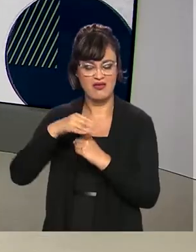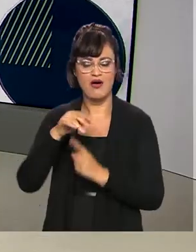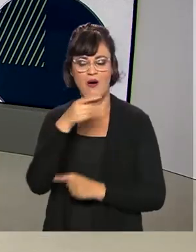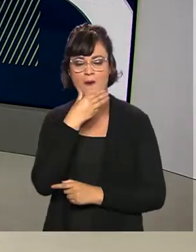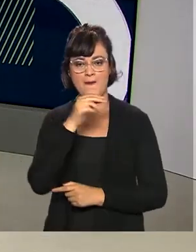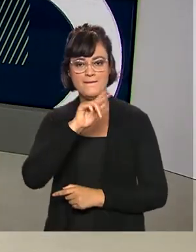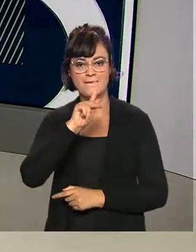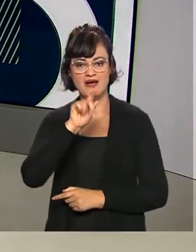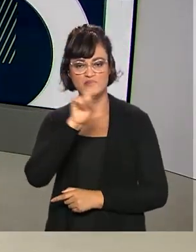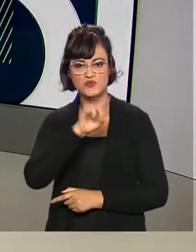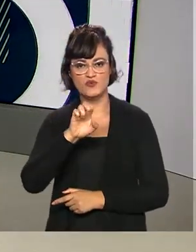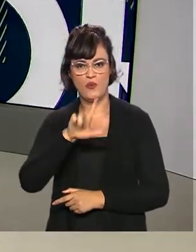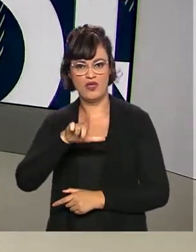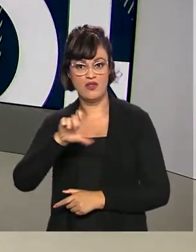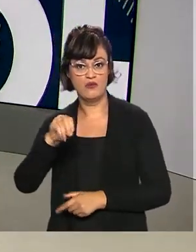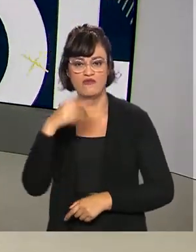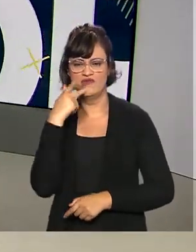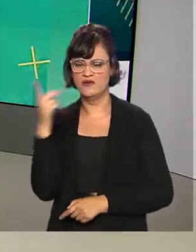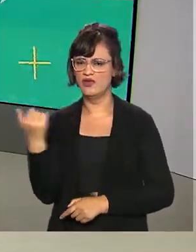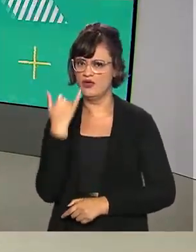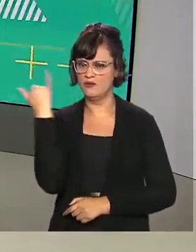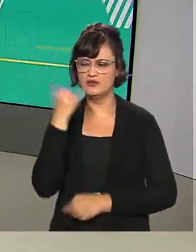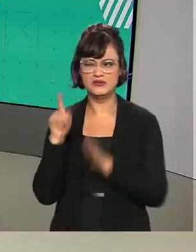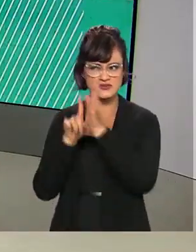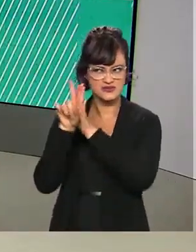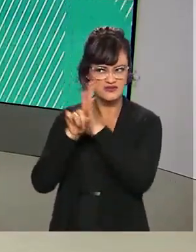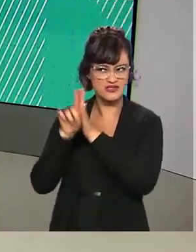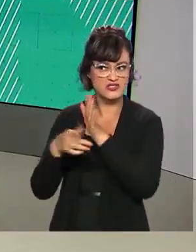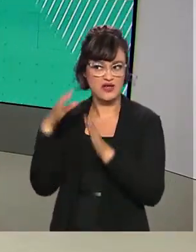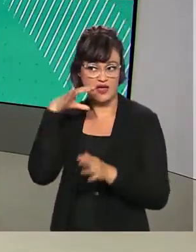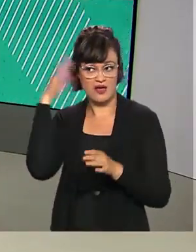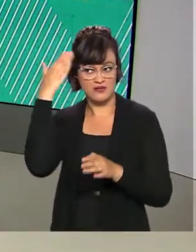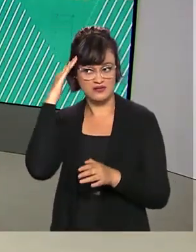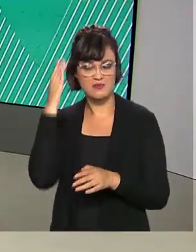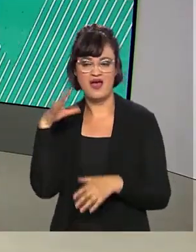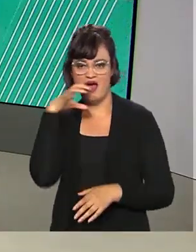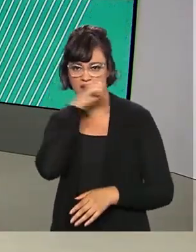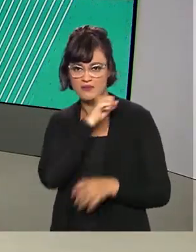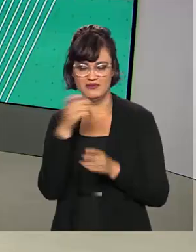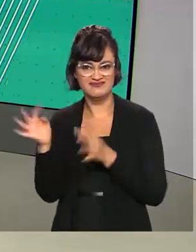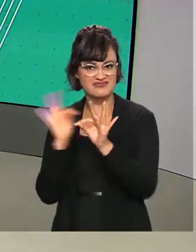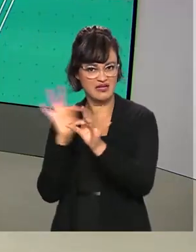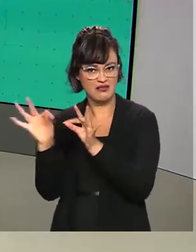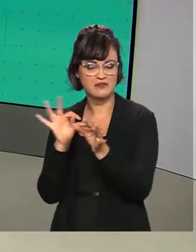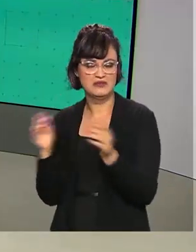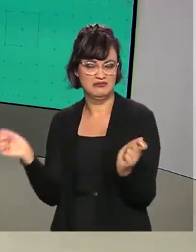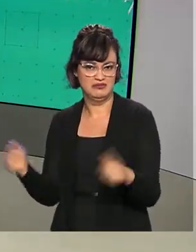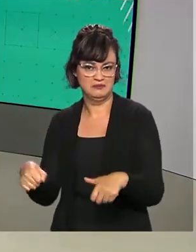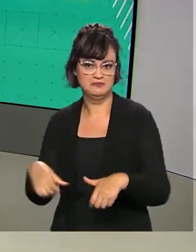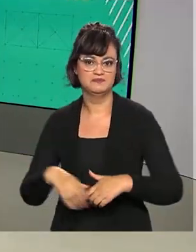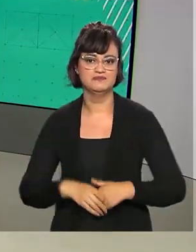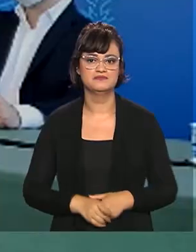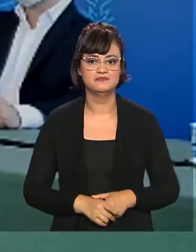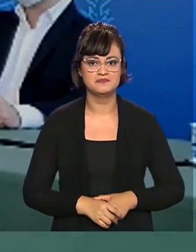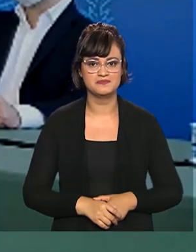importância do diagnóstico precoce e os recursos enviados aos municípios para enfrentar a doença.